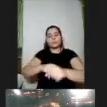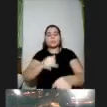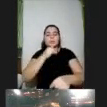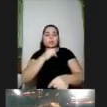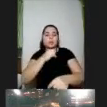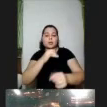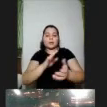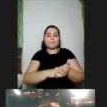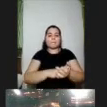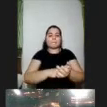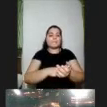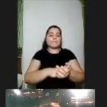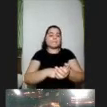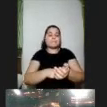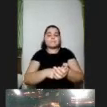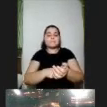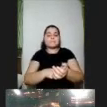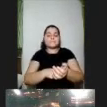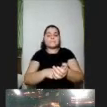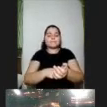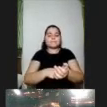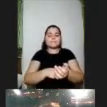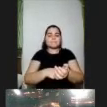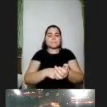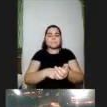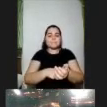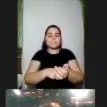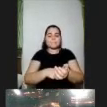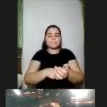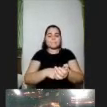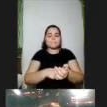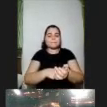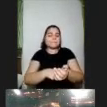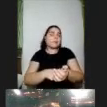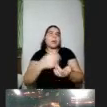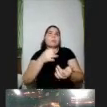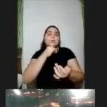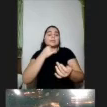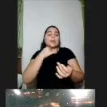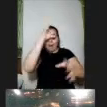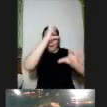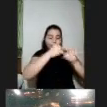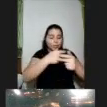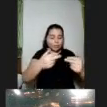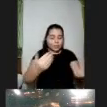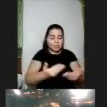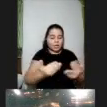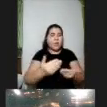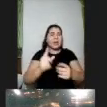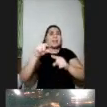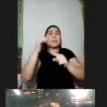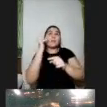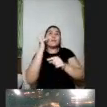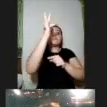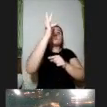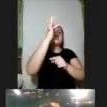eletrônica não adianta a gente aprender a fazer um circuito eletrônico na hora que eu quero consertar minha luminária eu não sei fazer eu preciso ser capaz de entender como é que esse